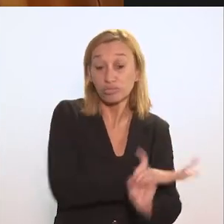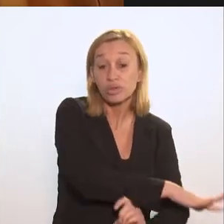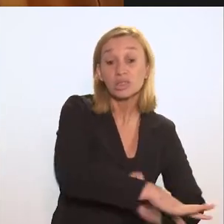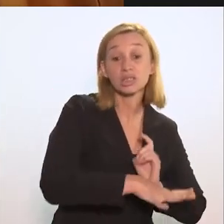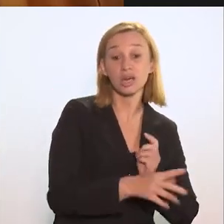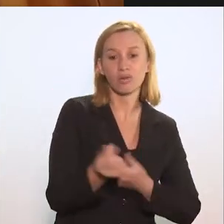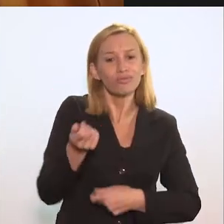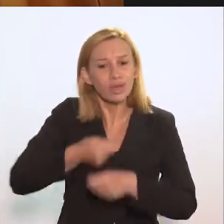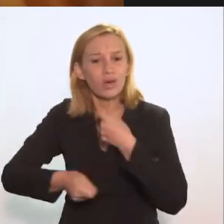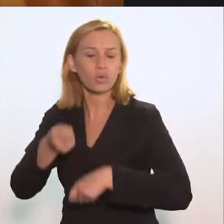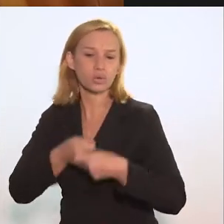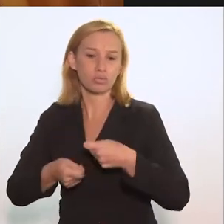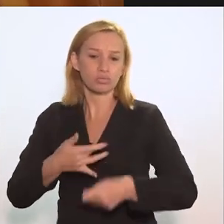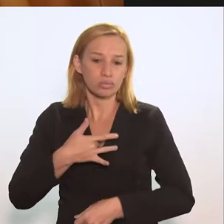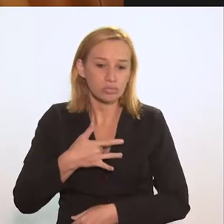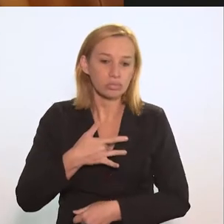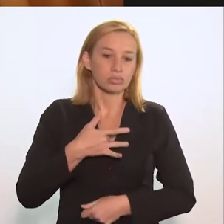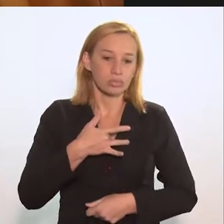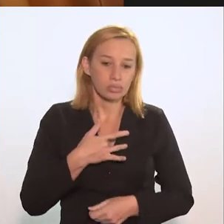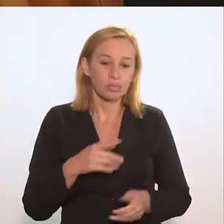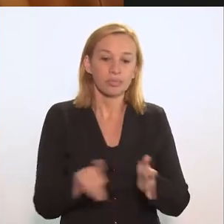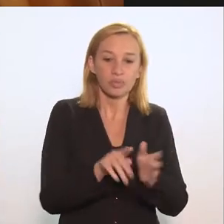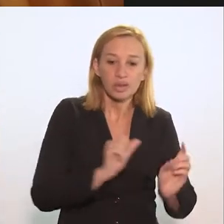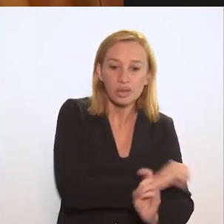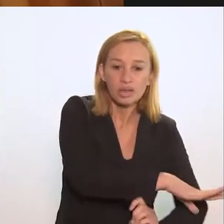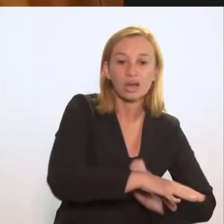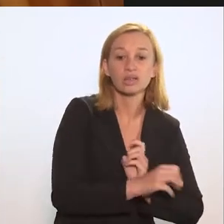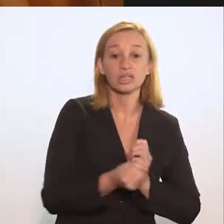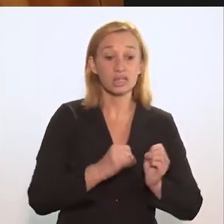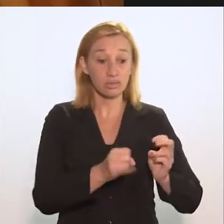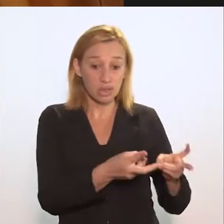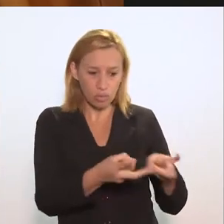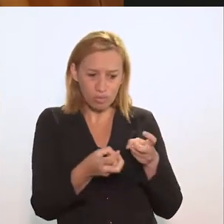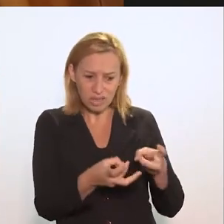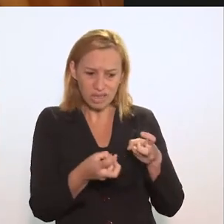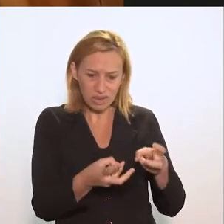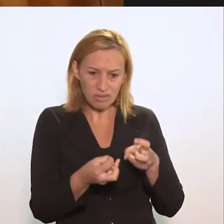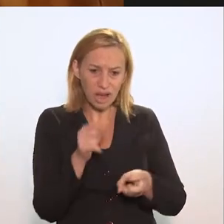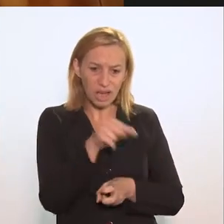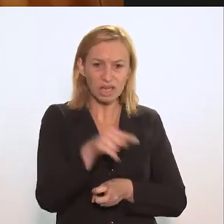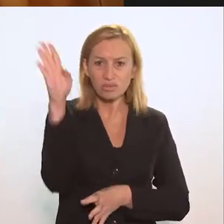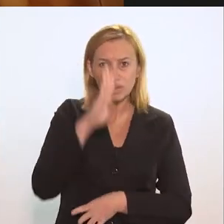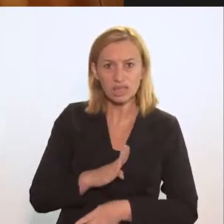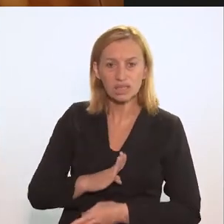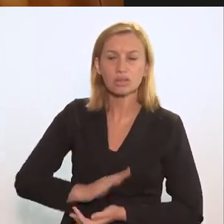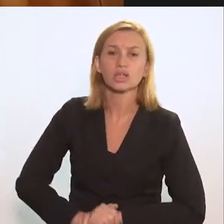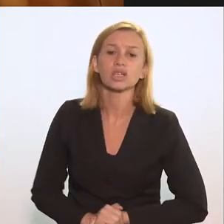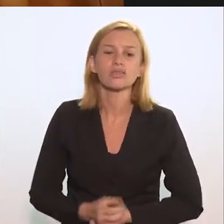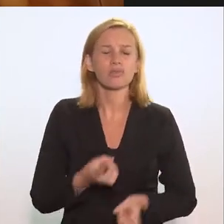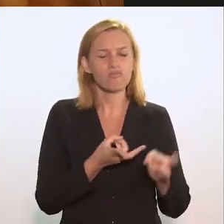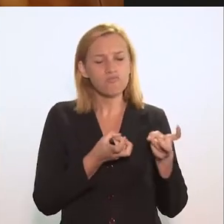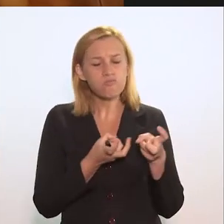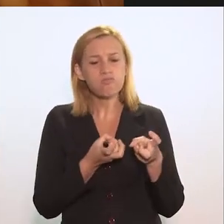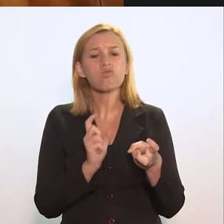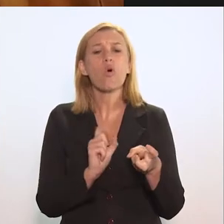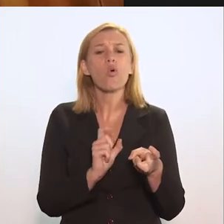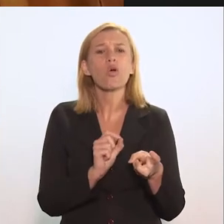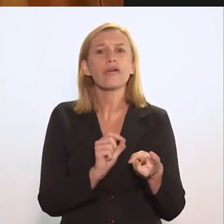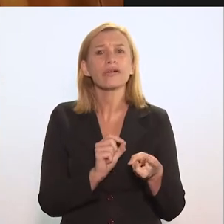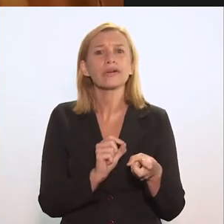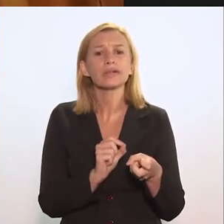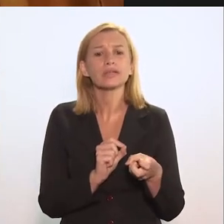sociais e econômicos. A tuberculose é um marcador social. E quando você olha o mapa para a tuberculose, olhando aqui para o caso do Brasil,